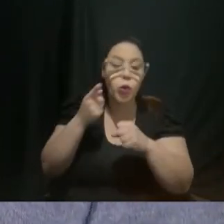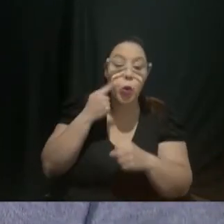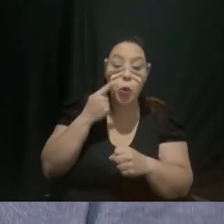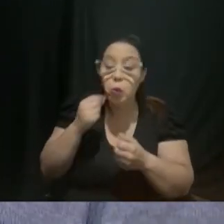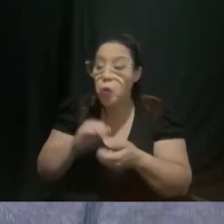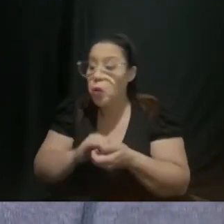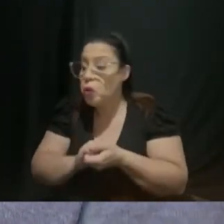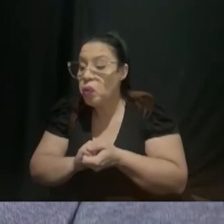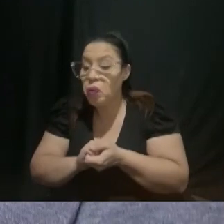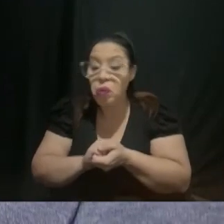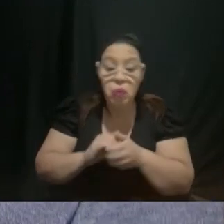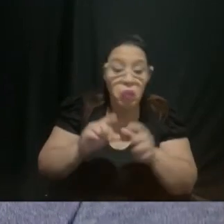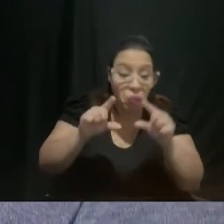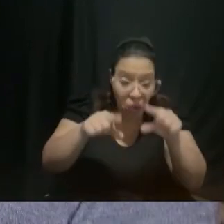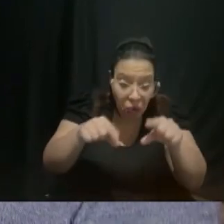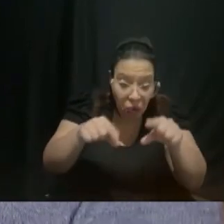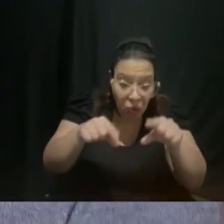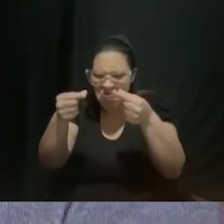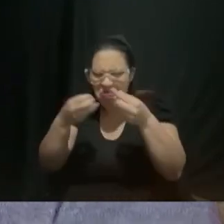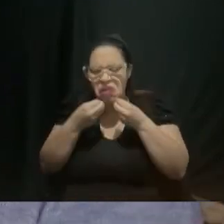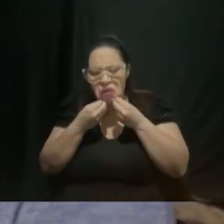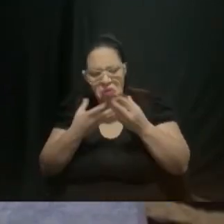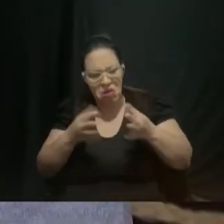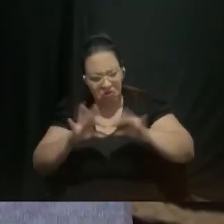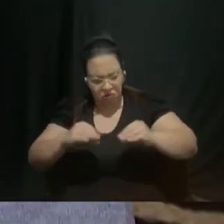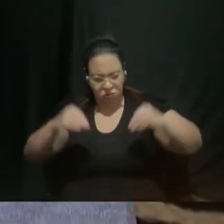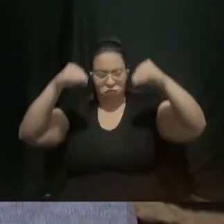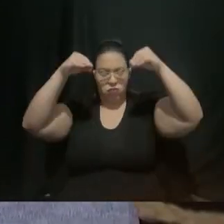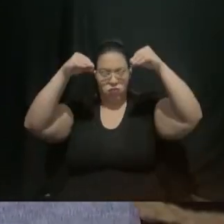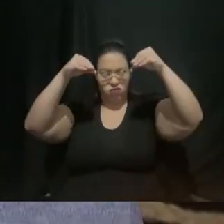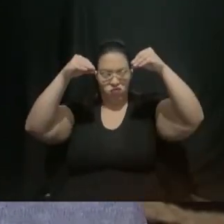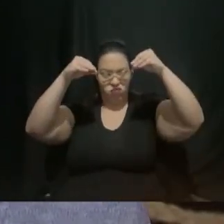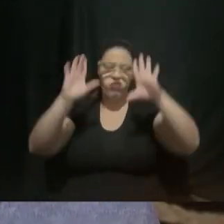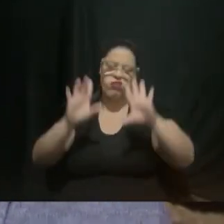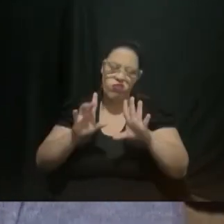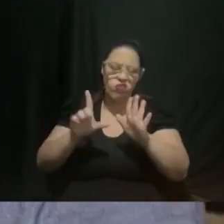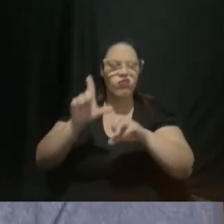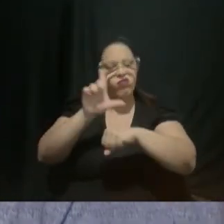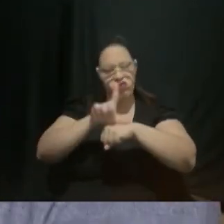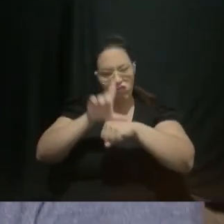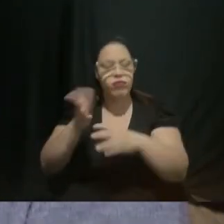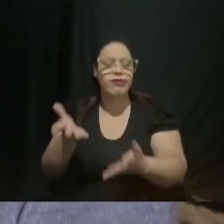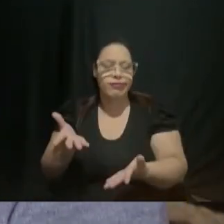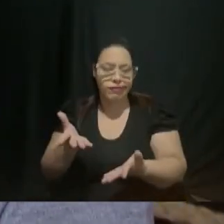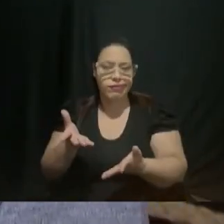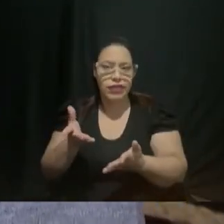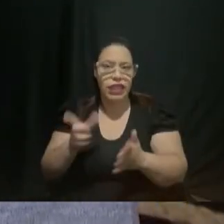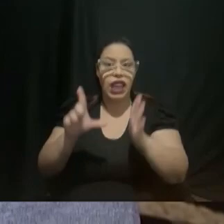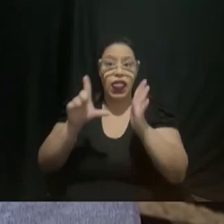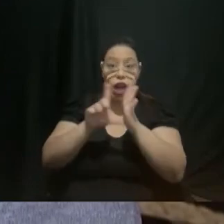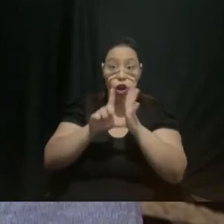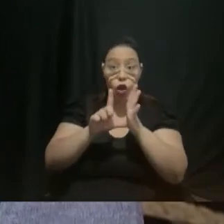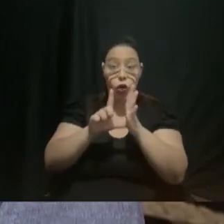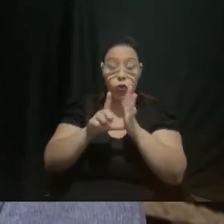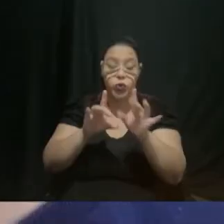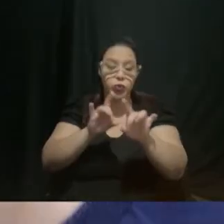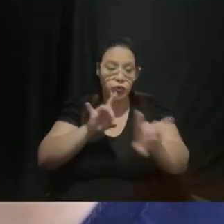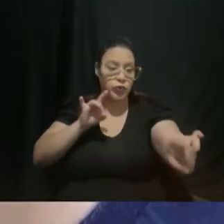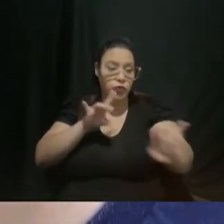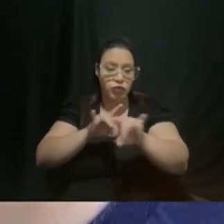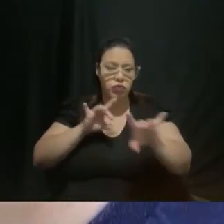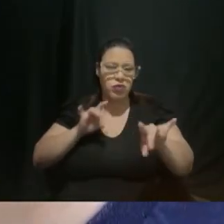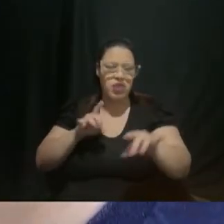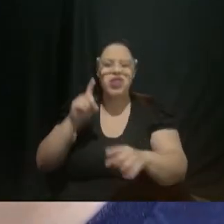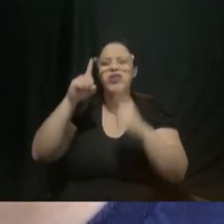ver a qualidade ver tamanho tudo isso então na loja eletrônica no comércio eletrônico isso é um pouco mais difícil